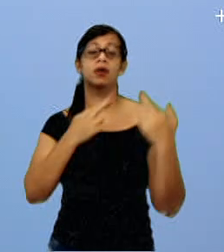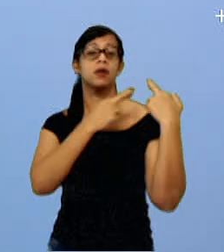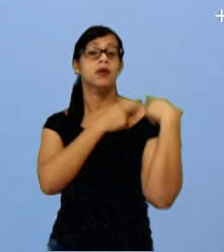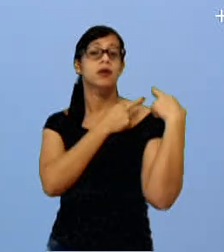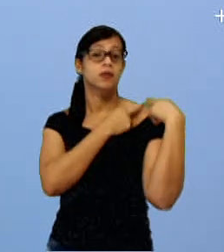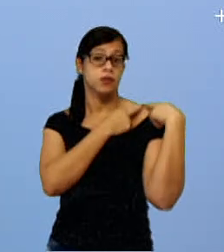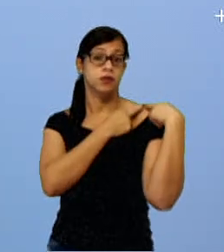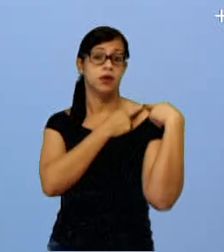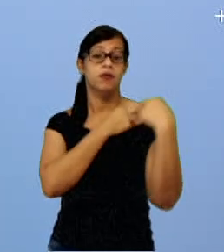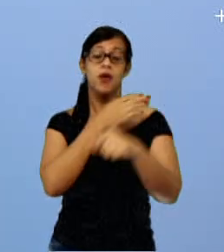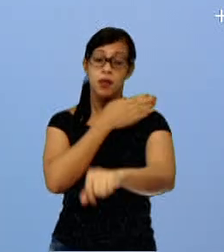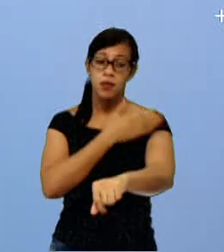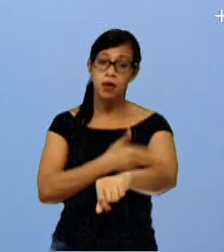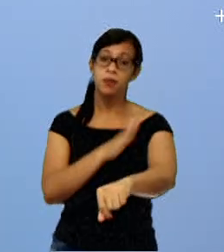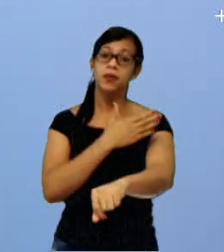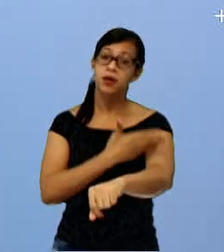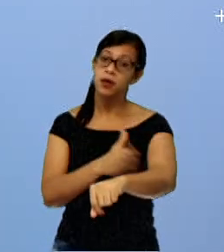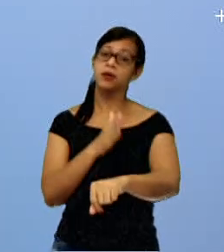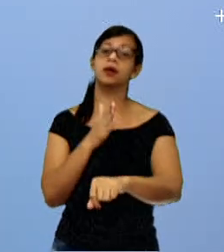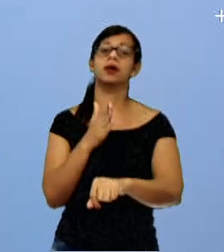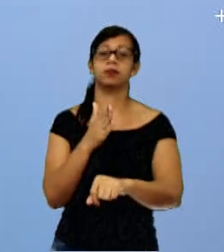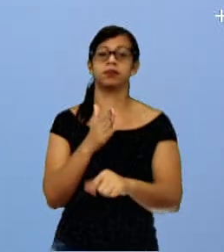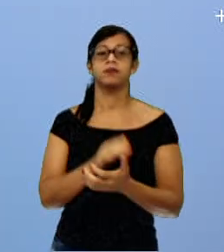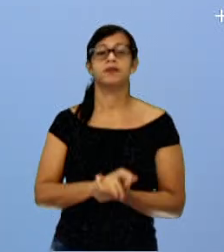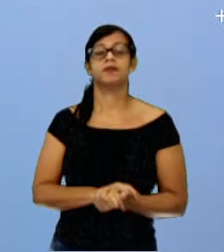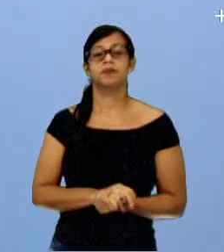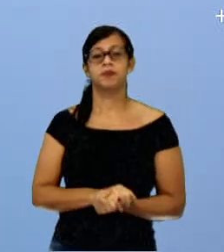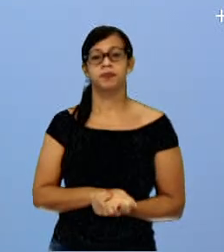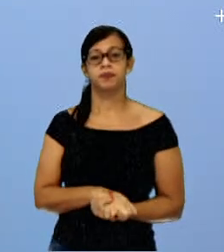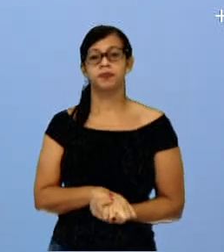prática da arte sumier aqui no Brasil.